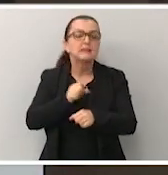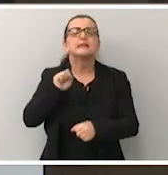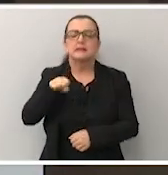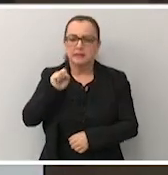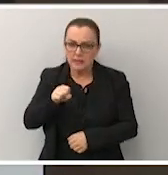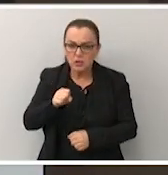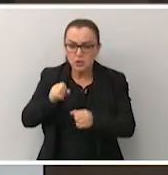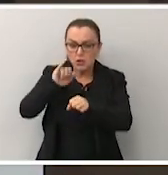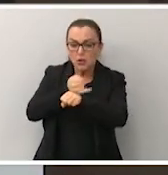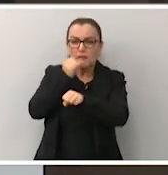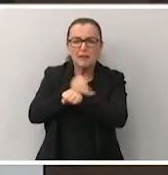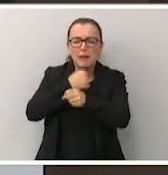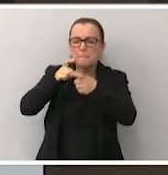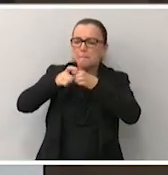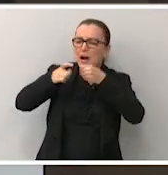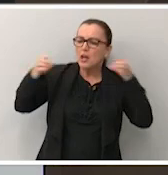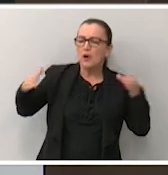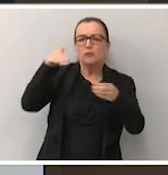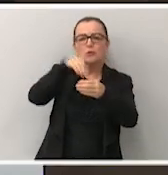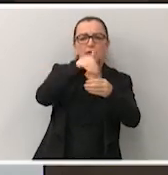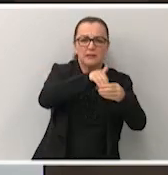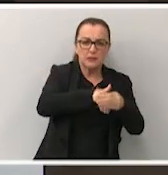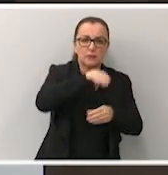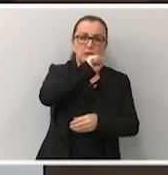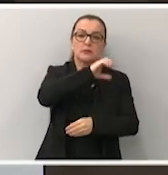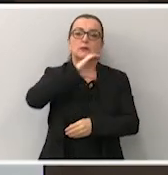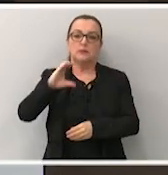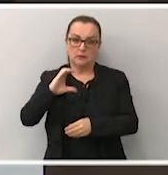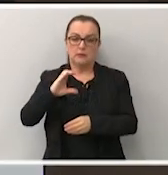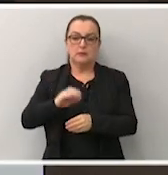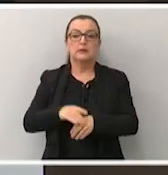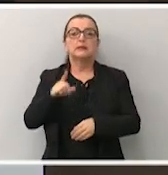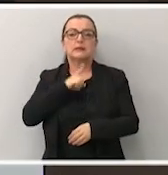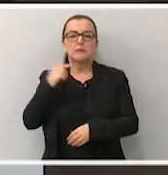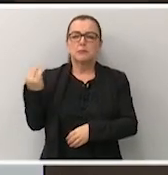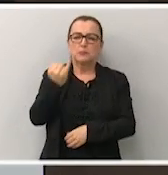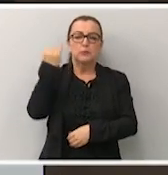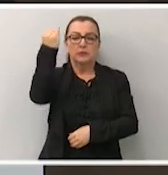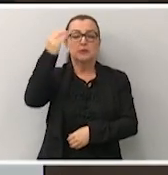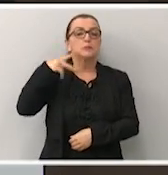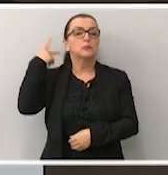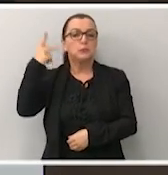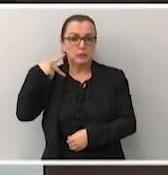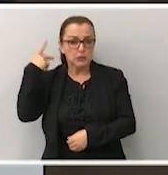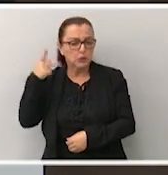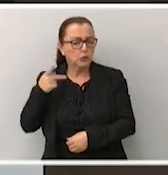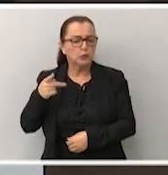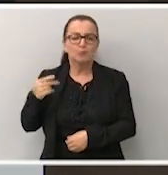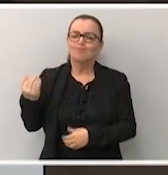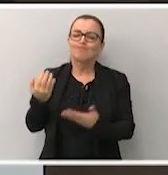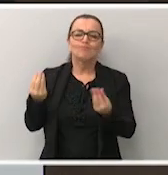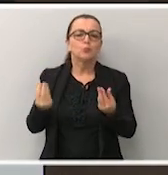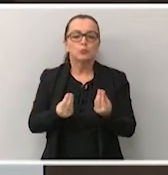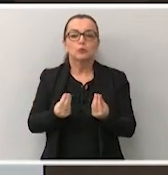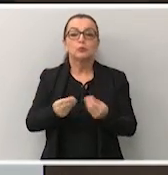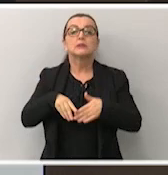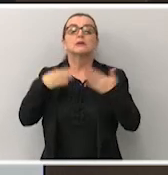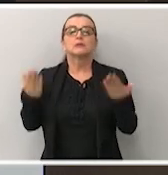dúvida, Joinville é o maior colégio eleitoral, tem uma importância política muito grande,